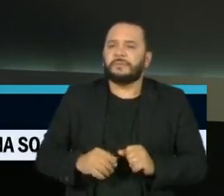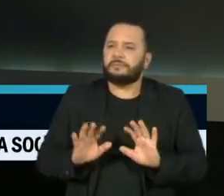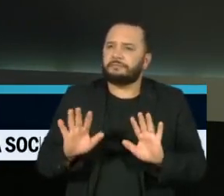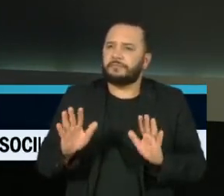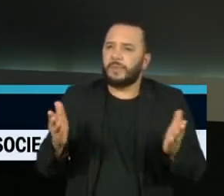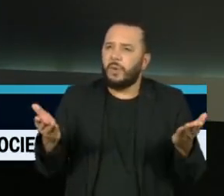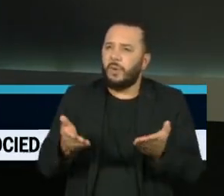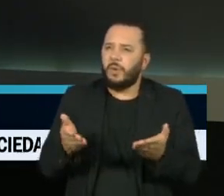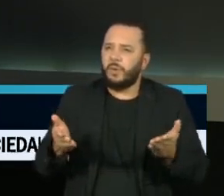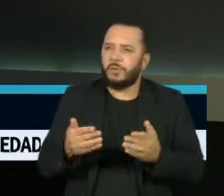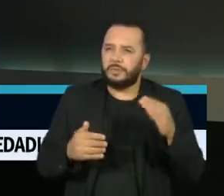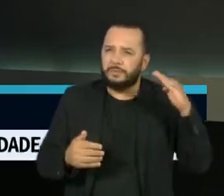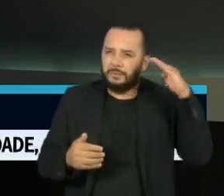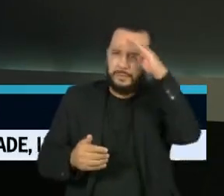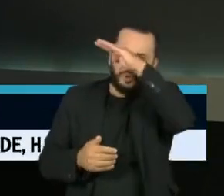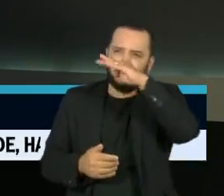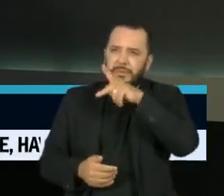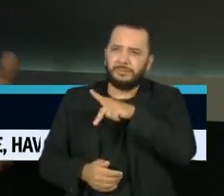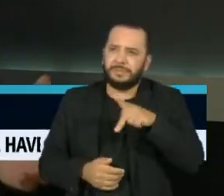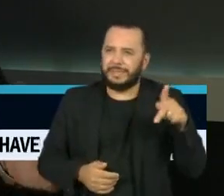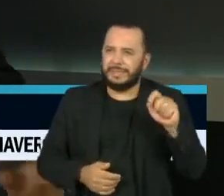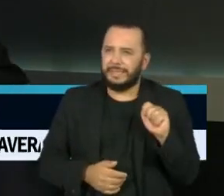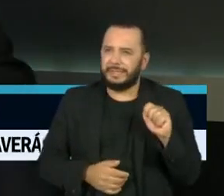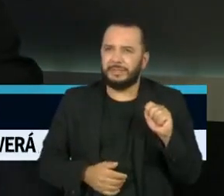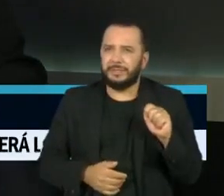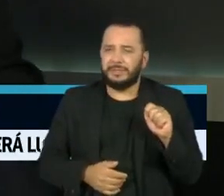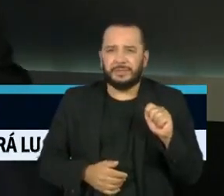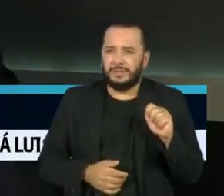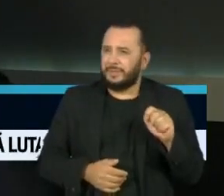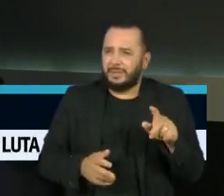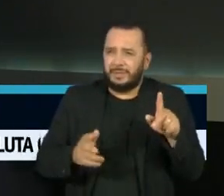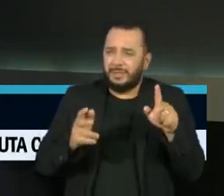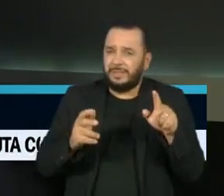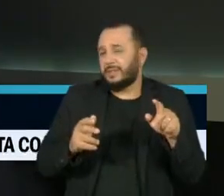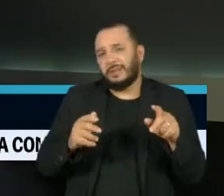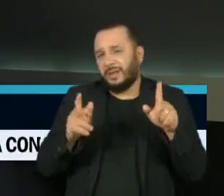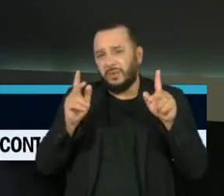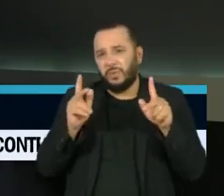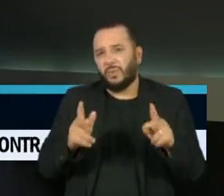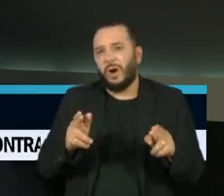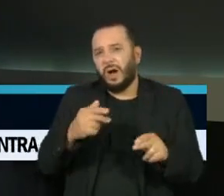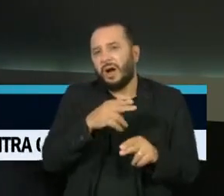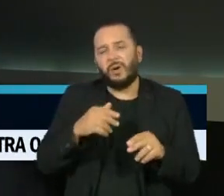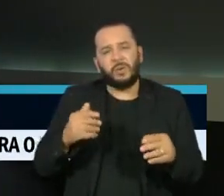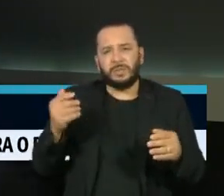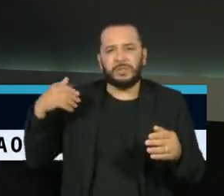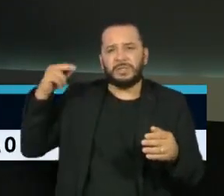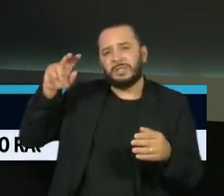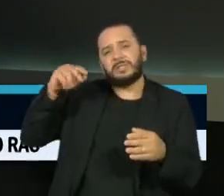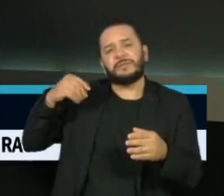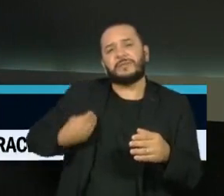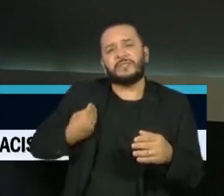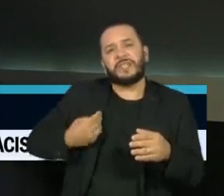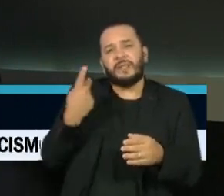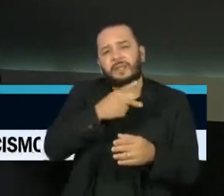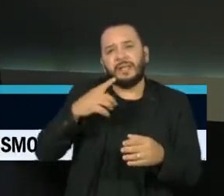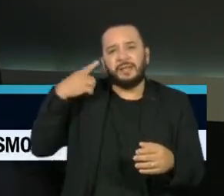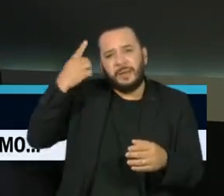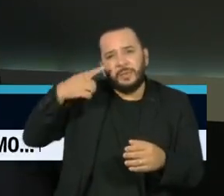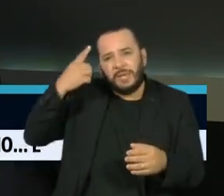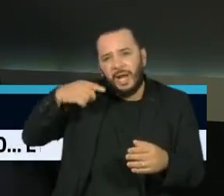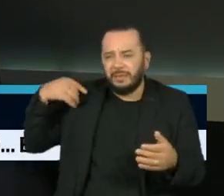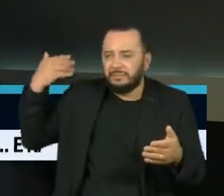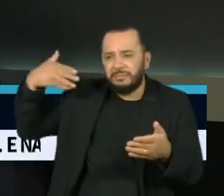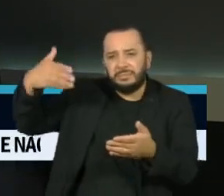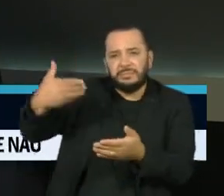O Bolsonaro presidente não é nem um pouco diferente do que ele foi durante toda a sua carreira política, as ideias que defendeu como deputado,